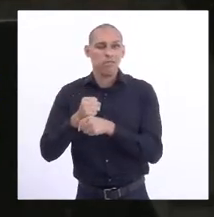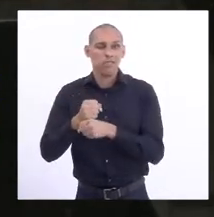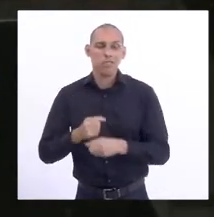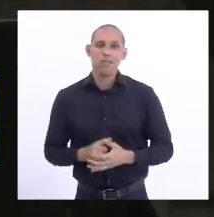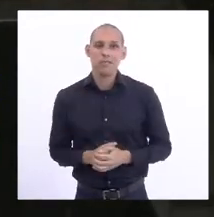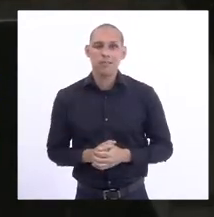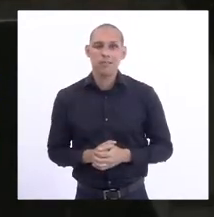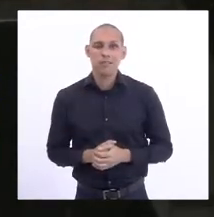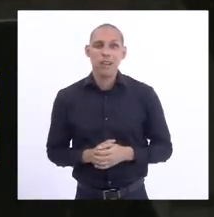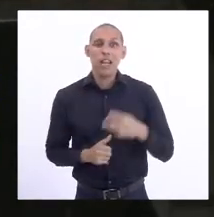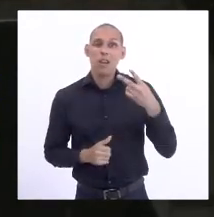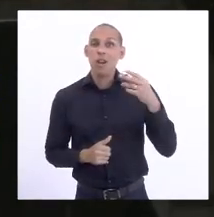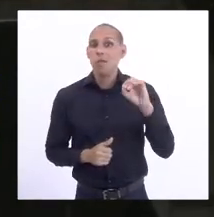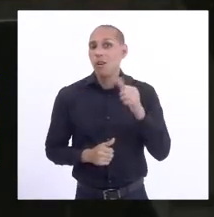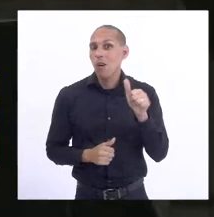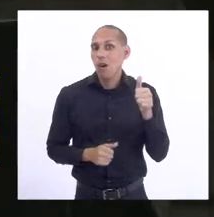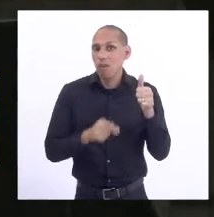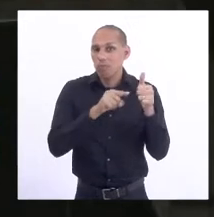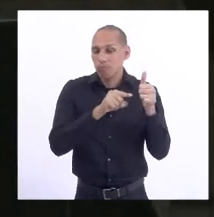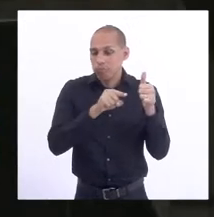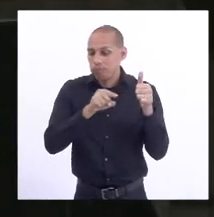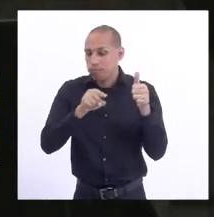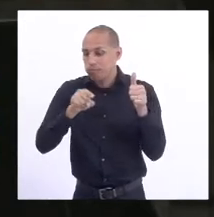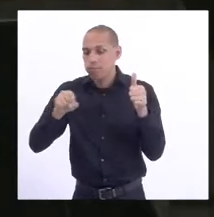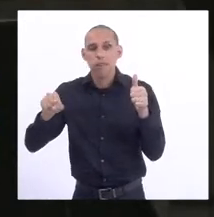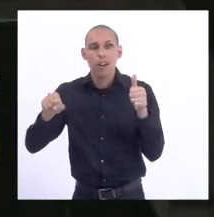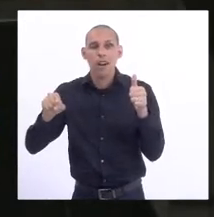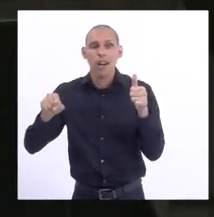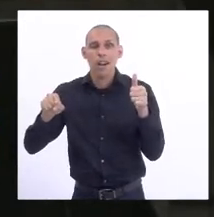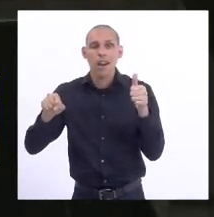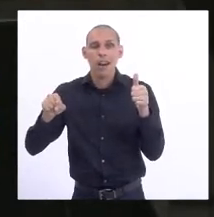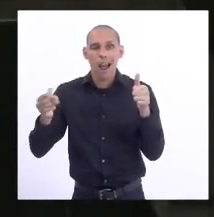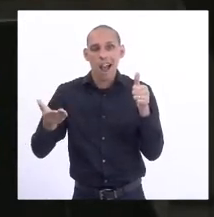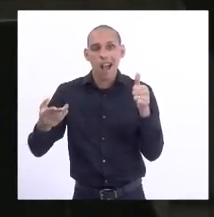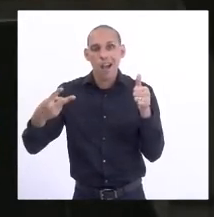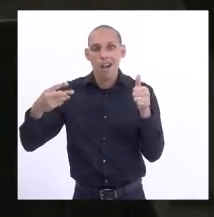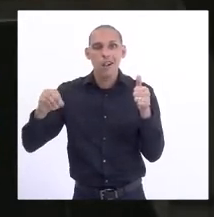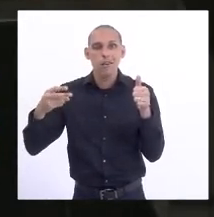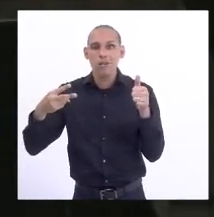De 2011 para 2022,